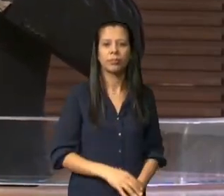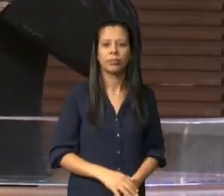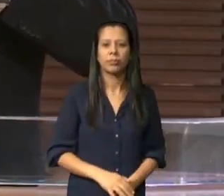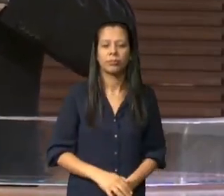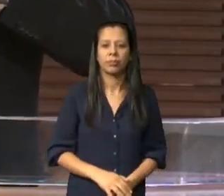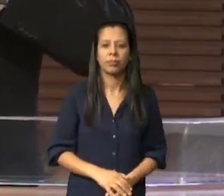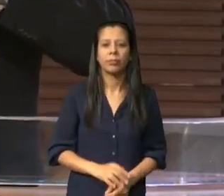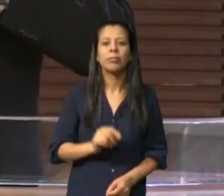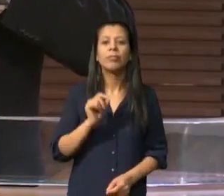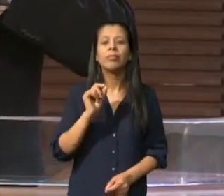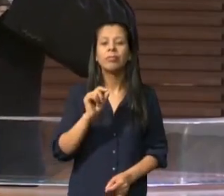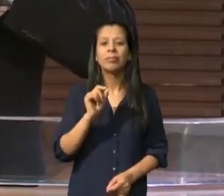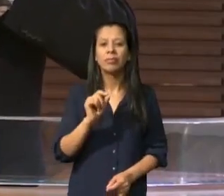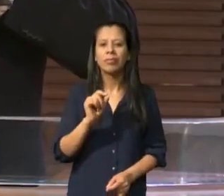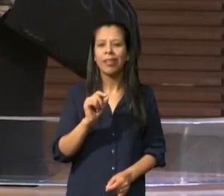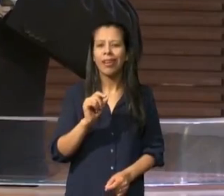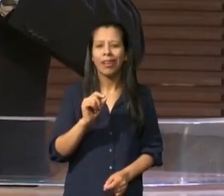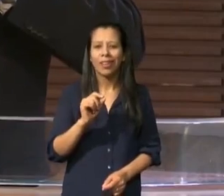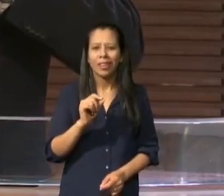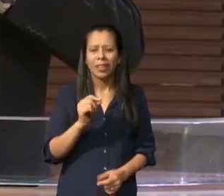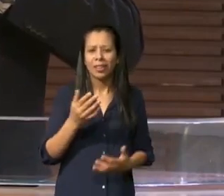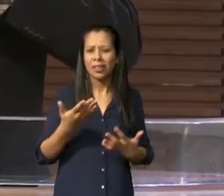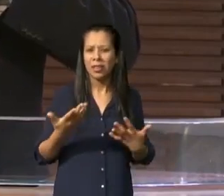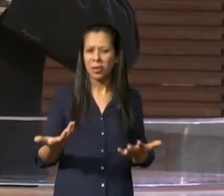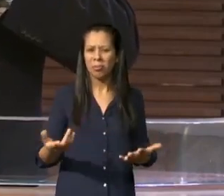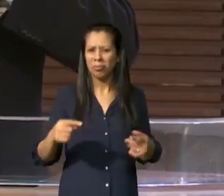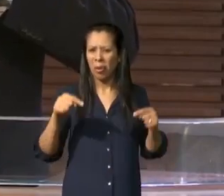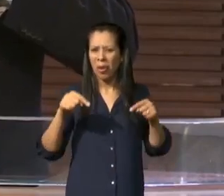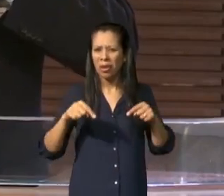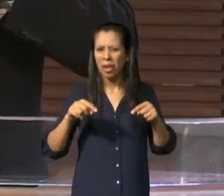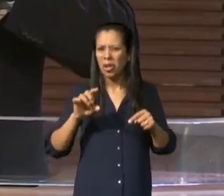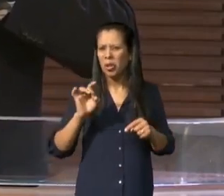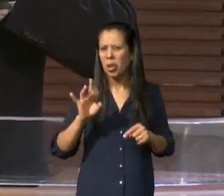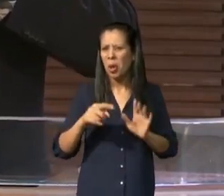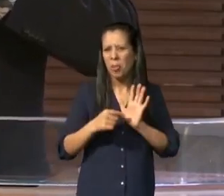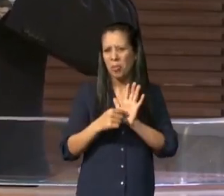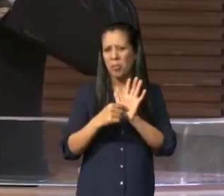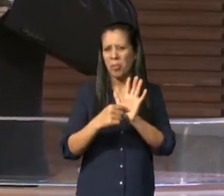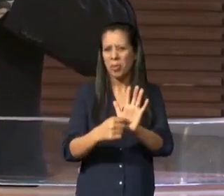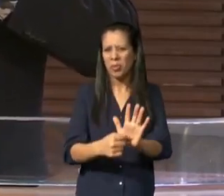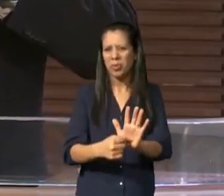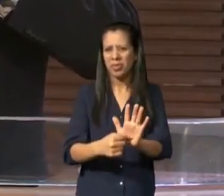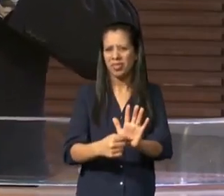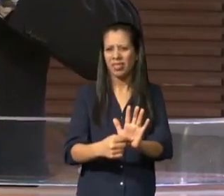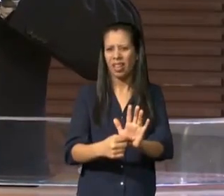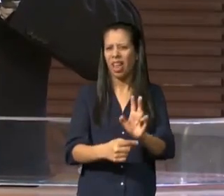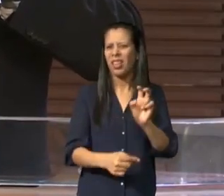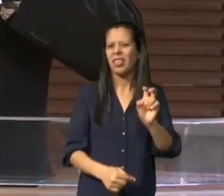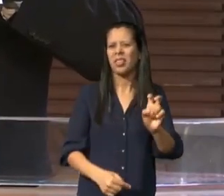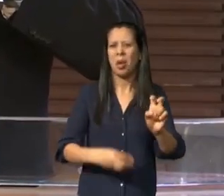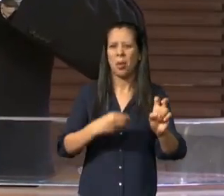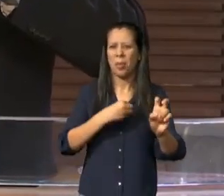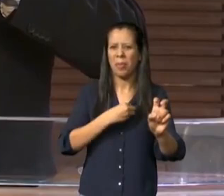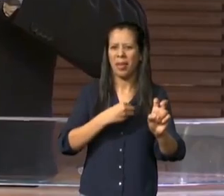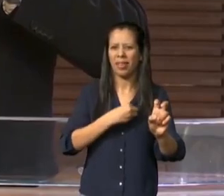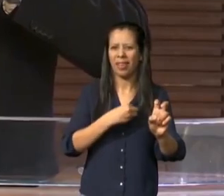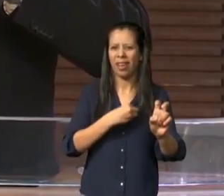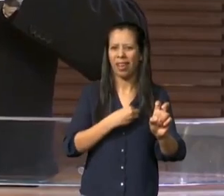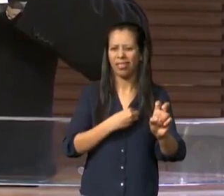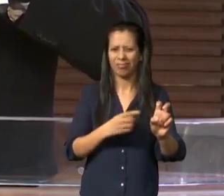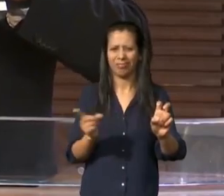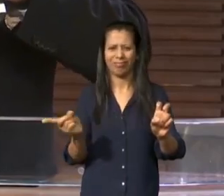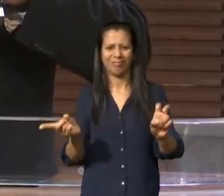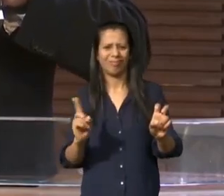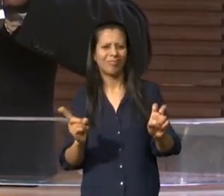primeira pessoa porque não estou aqui para acusar pecados de ninguém eu estou aqui para relembrar quais são os pecados que podem